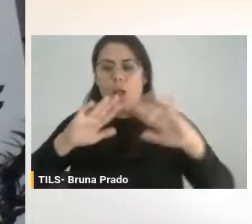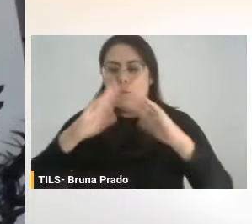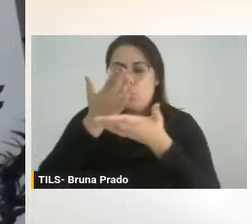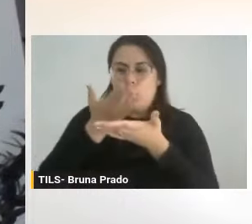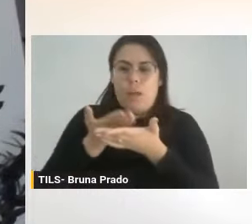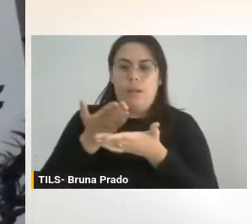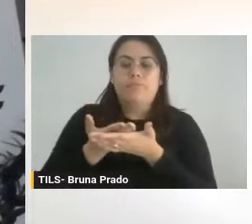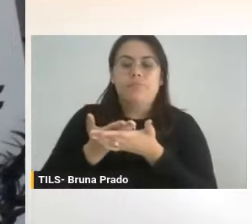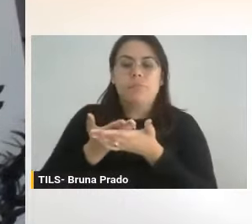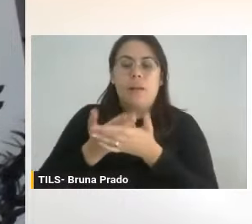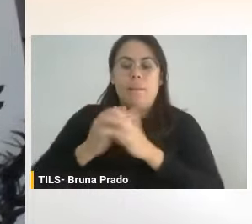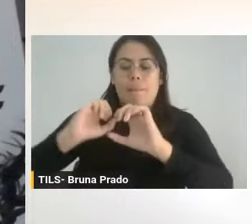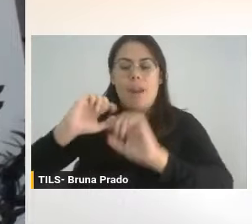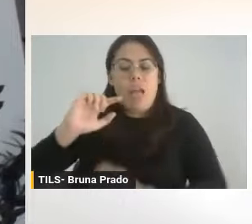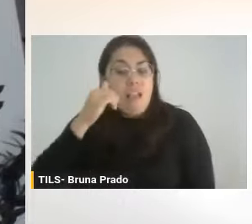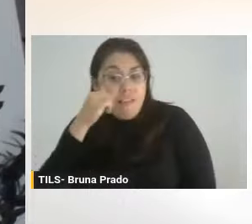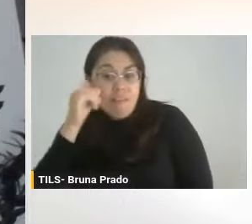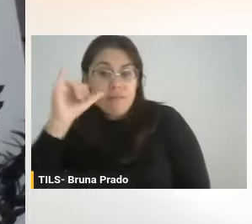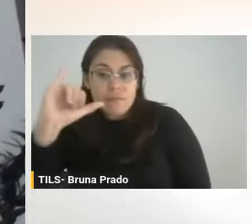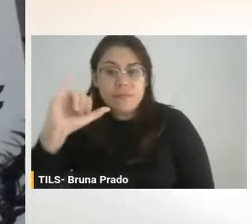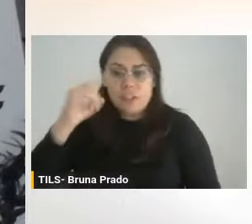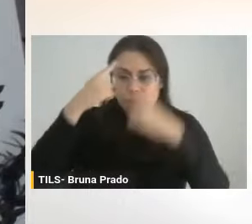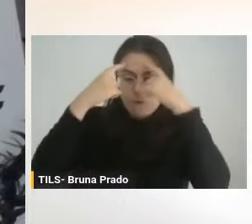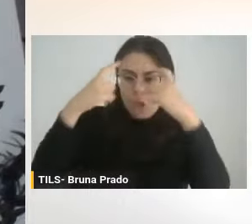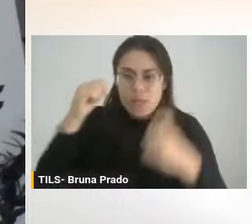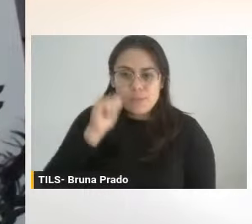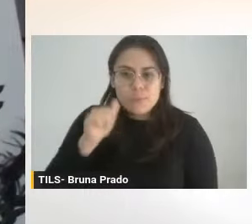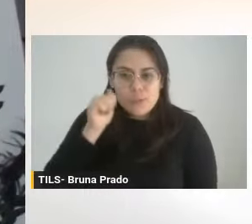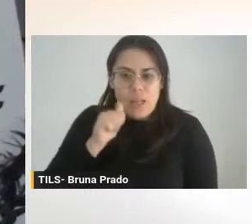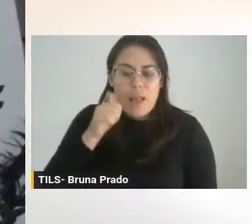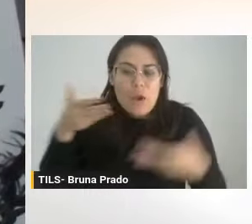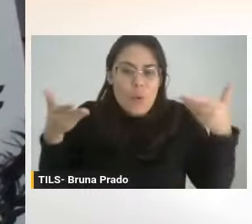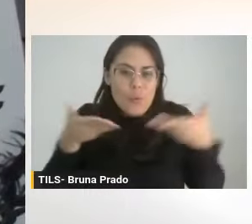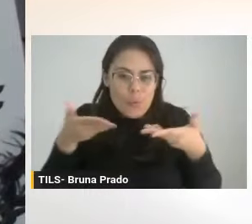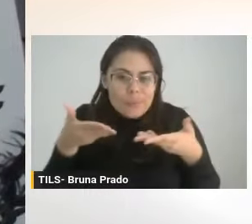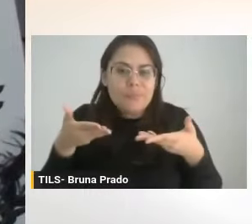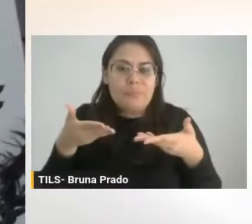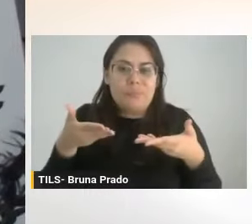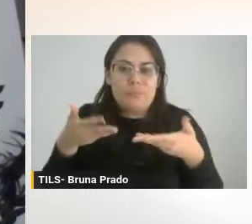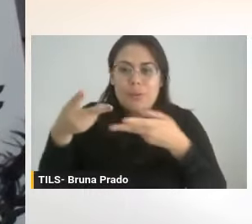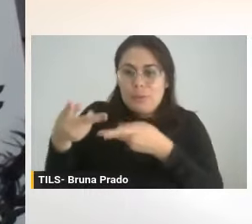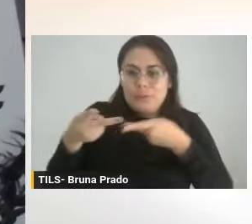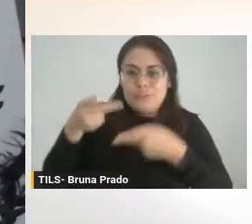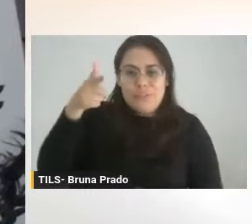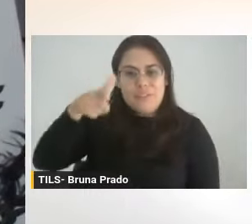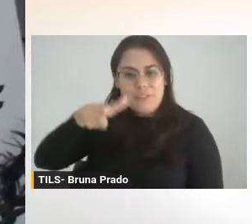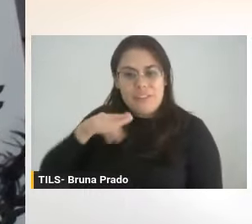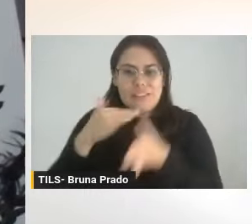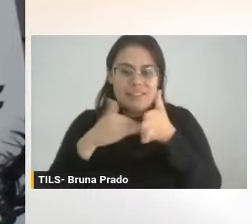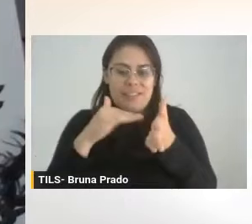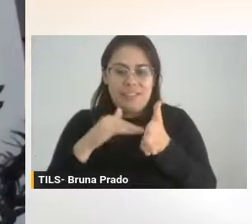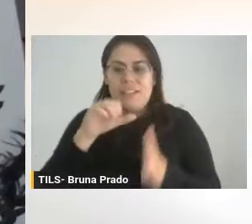à violência contra a mulher é o que será tratado neste bloco e para isso convido novamente a senhora secretária Silvia